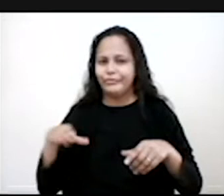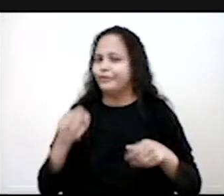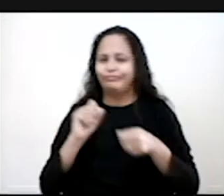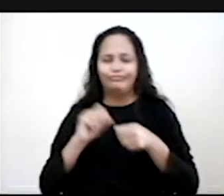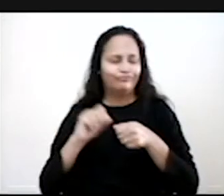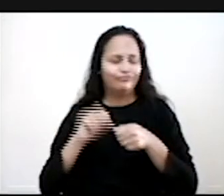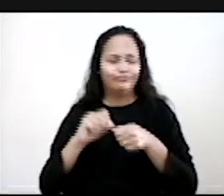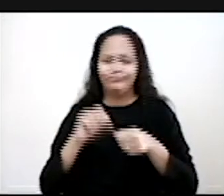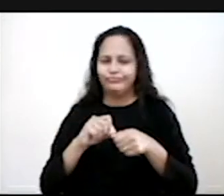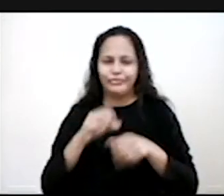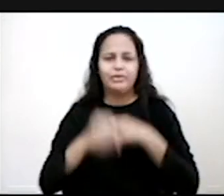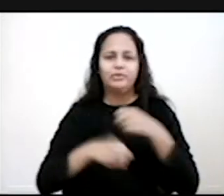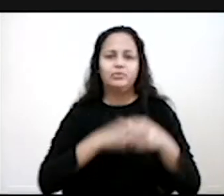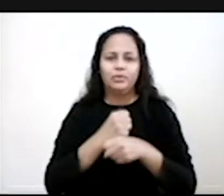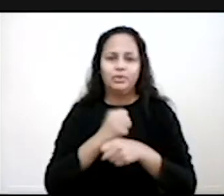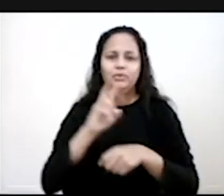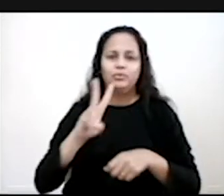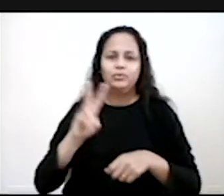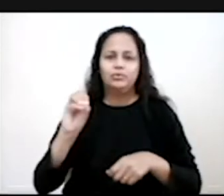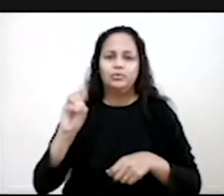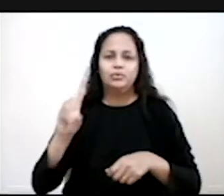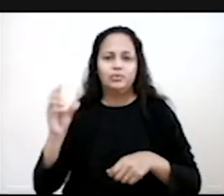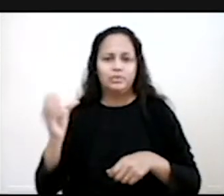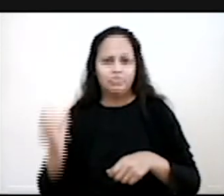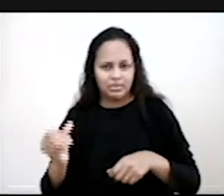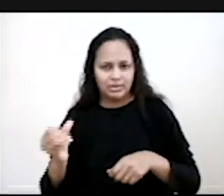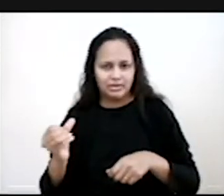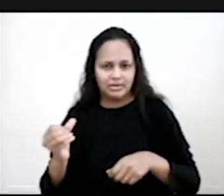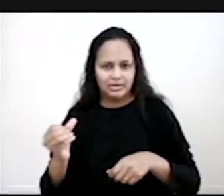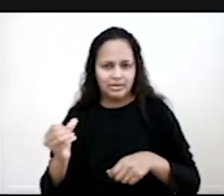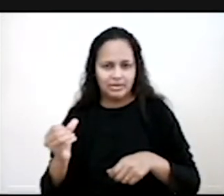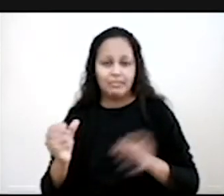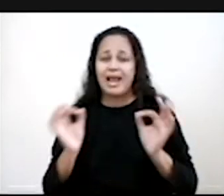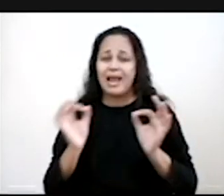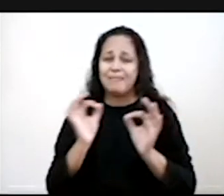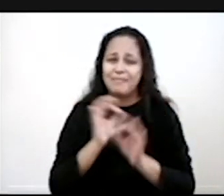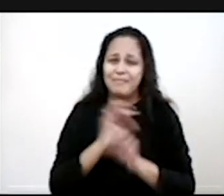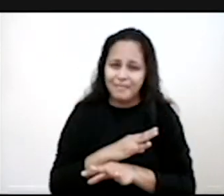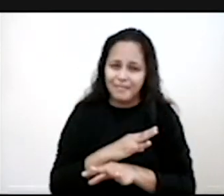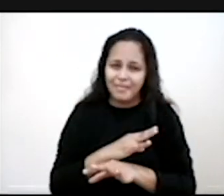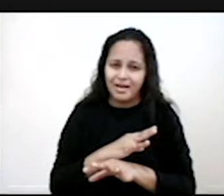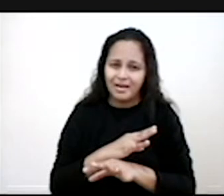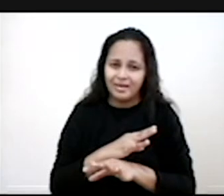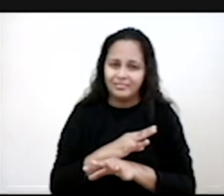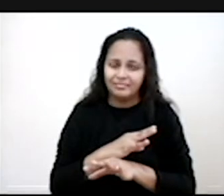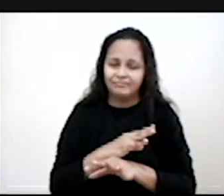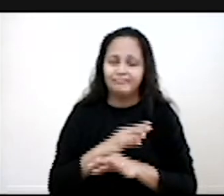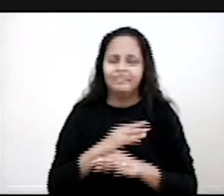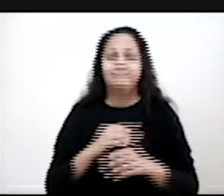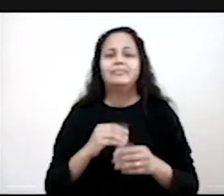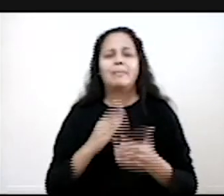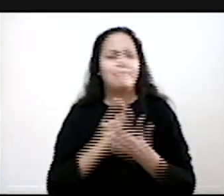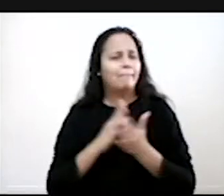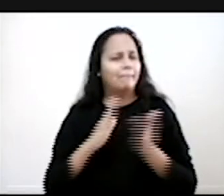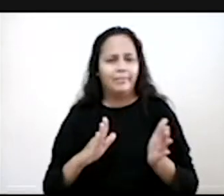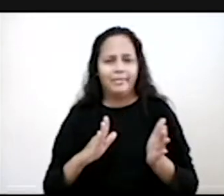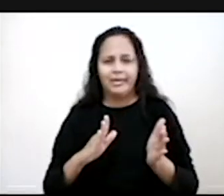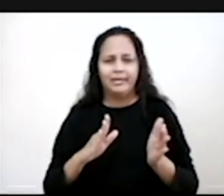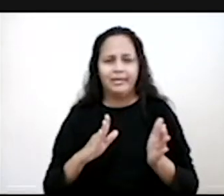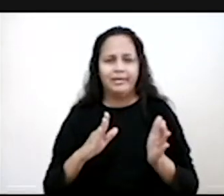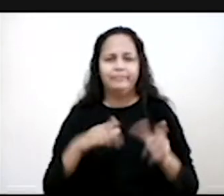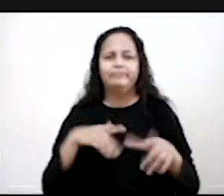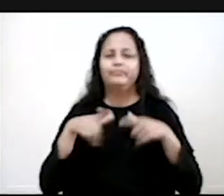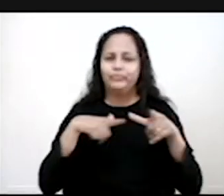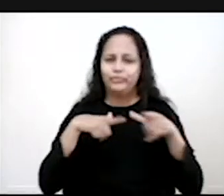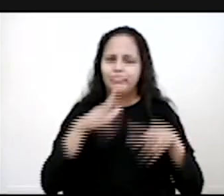em 2016. Ou seja, a meta era que se cumprisse e que acabasse, erradicaria, terminar, extinguir, as